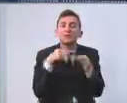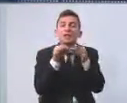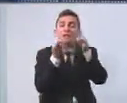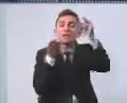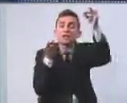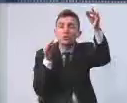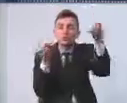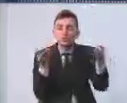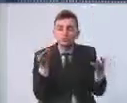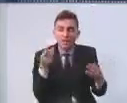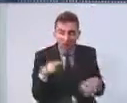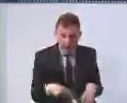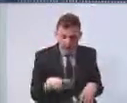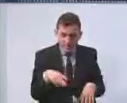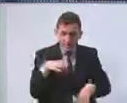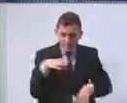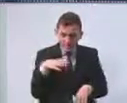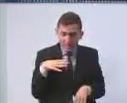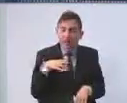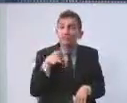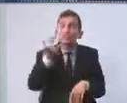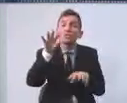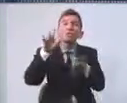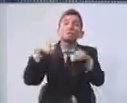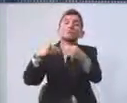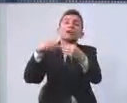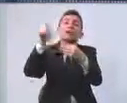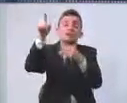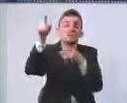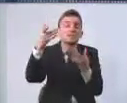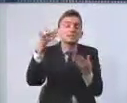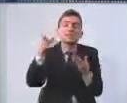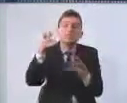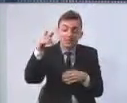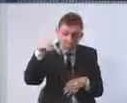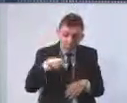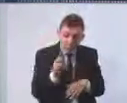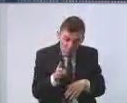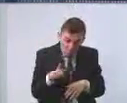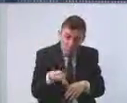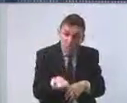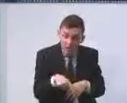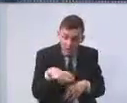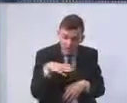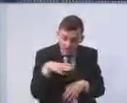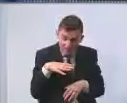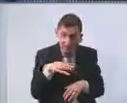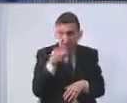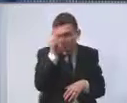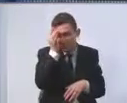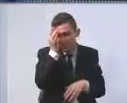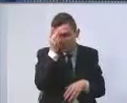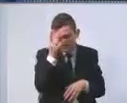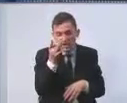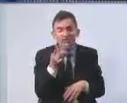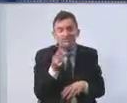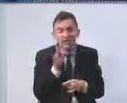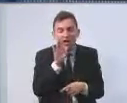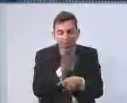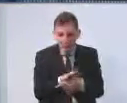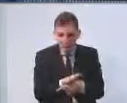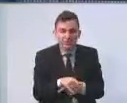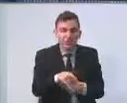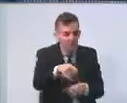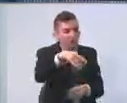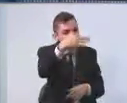cidade, você está criando uma possibilidade, uma facilidade para a sua reabilitação. Então, tem razão o senhor em levantar a